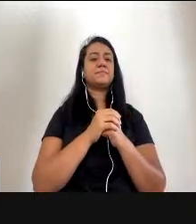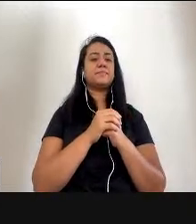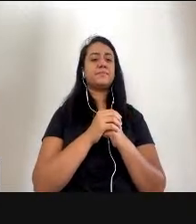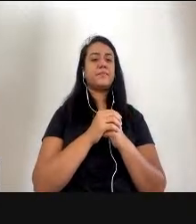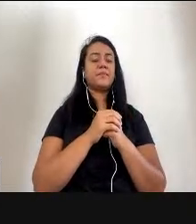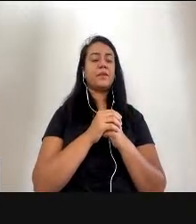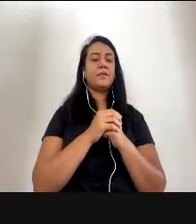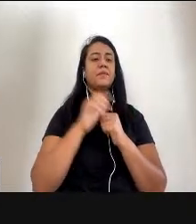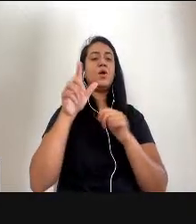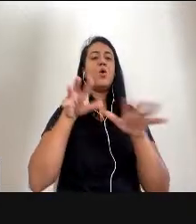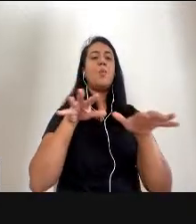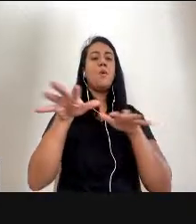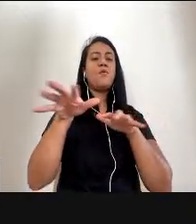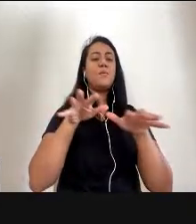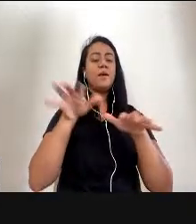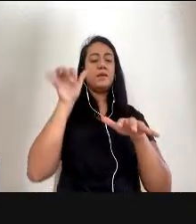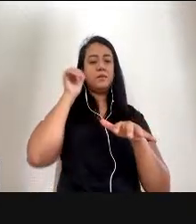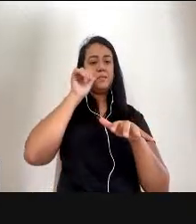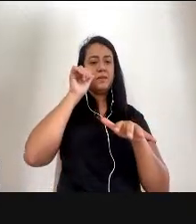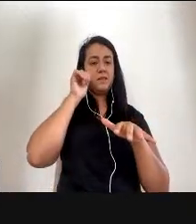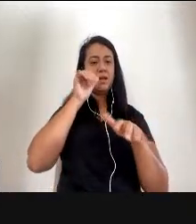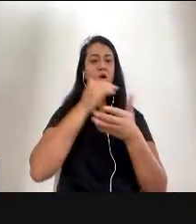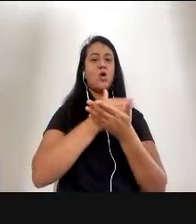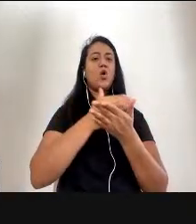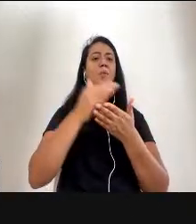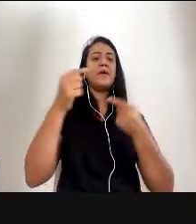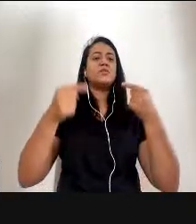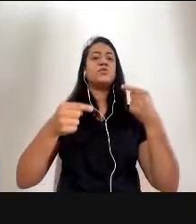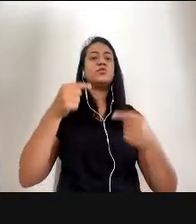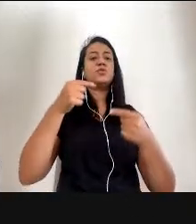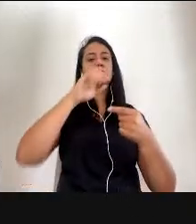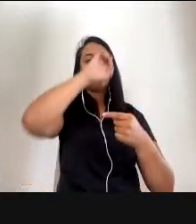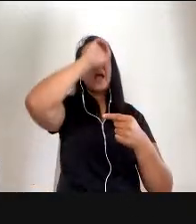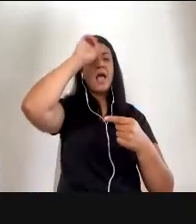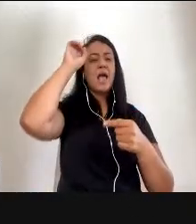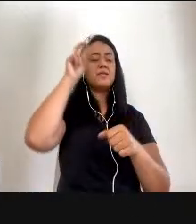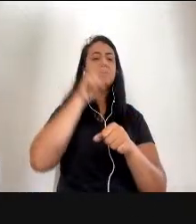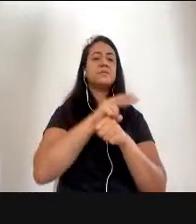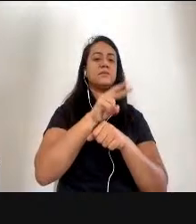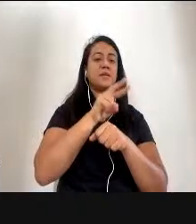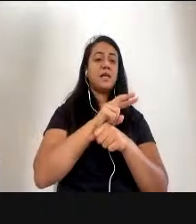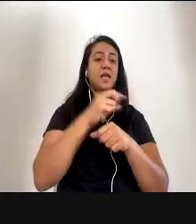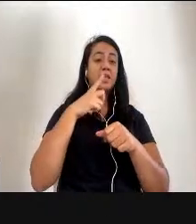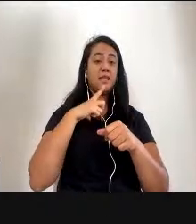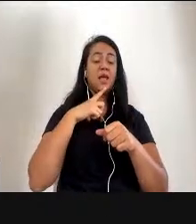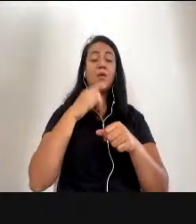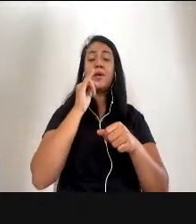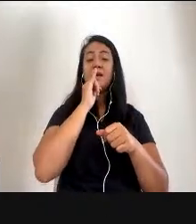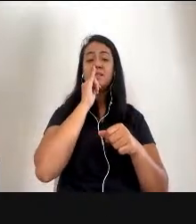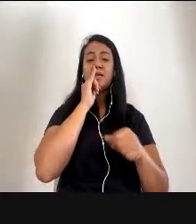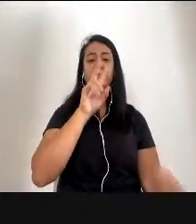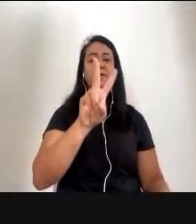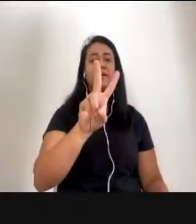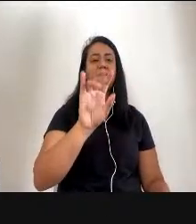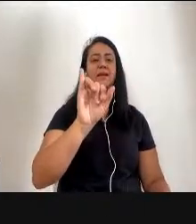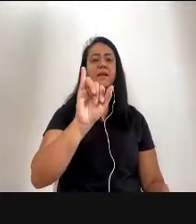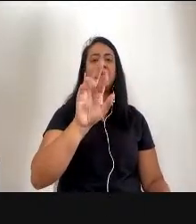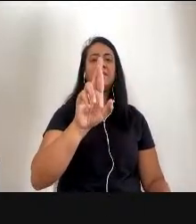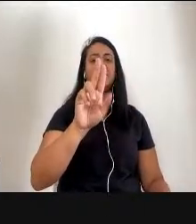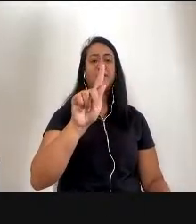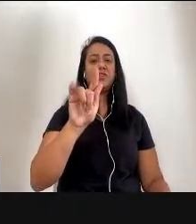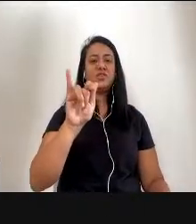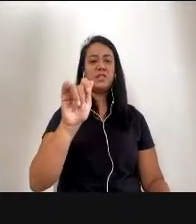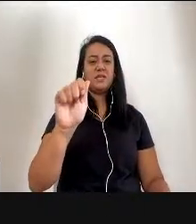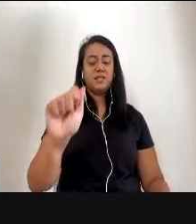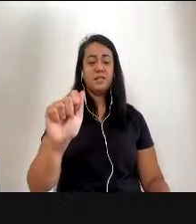o movimento feminista começa a discutir a ética do cuidado, e aí eu estou usando a referência da Virginia Held, que é uma pessoa que está falando disso com